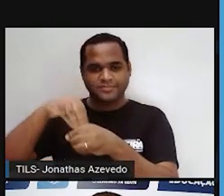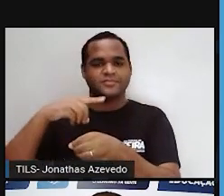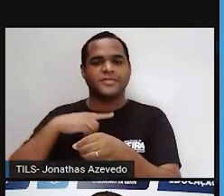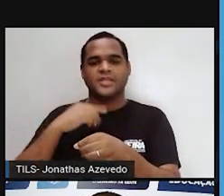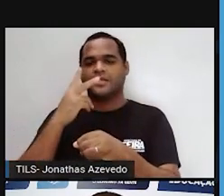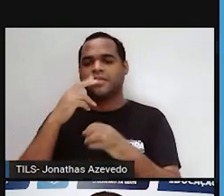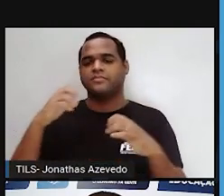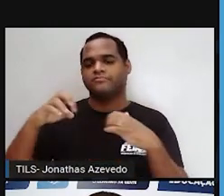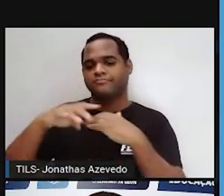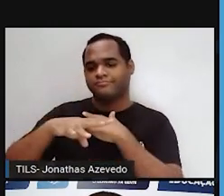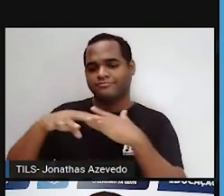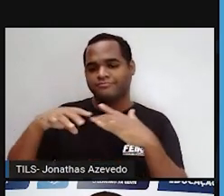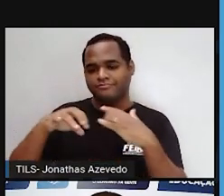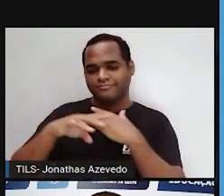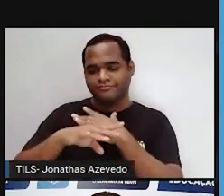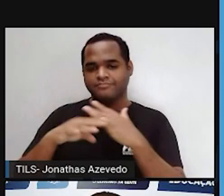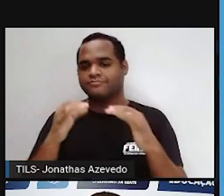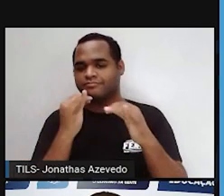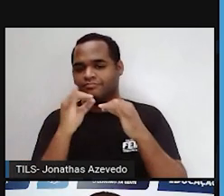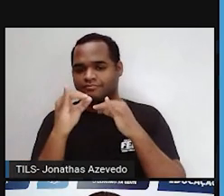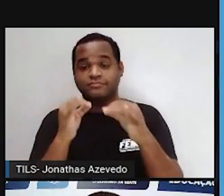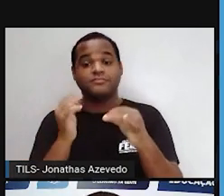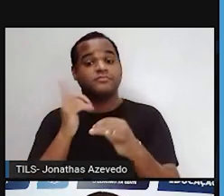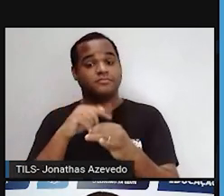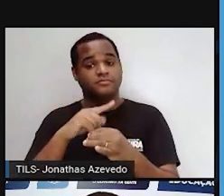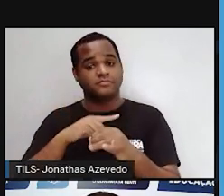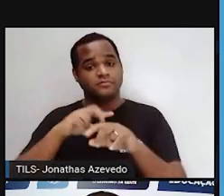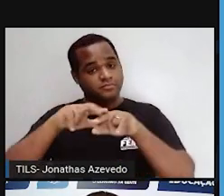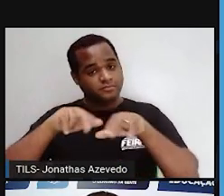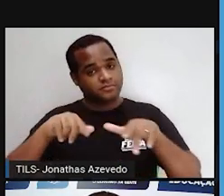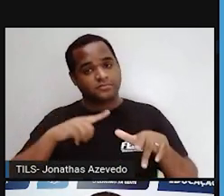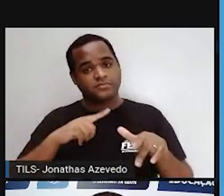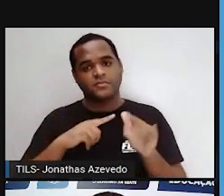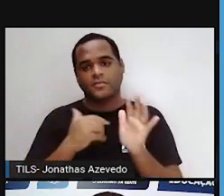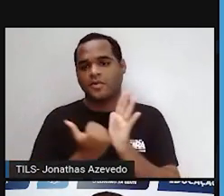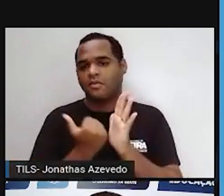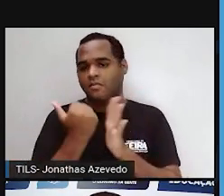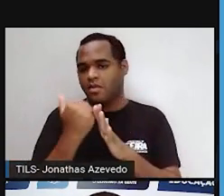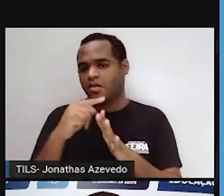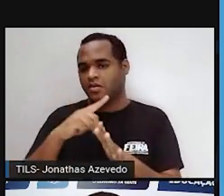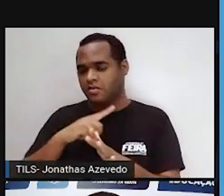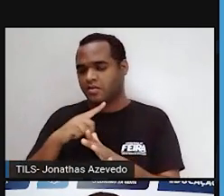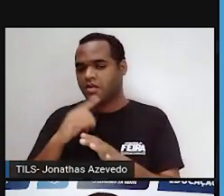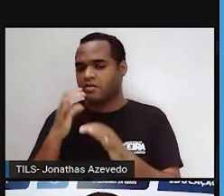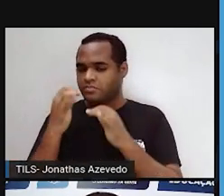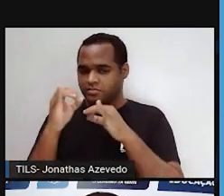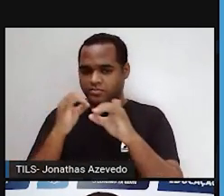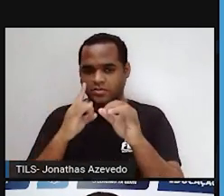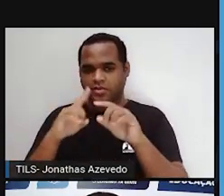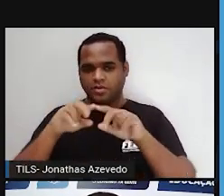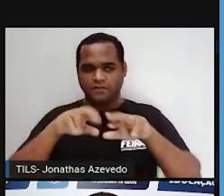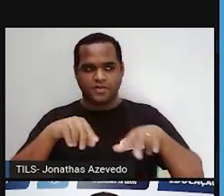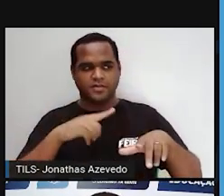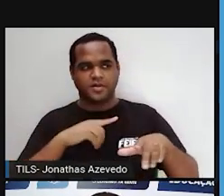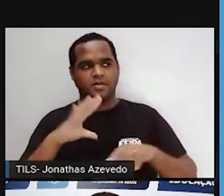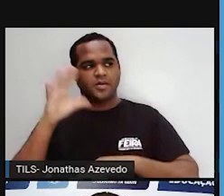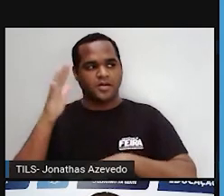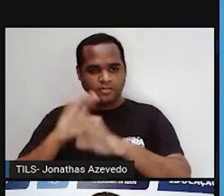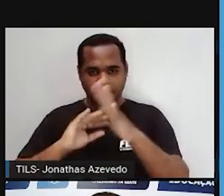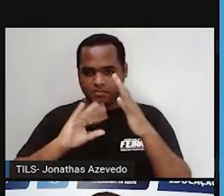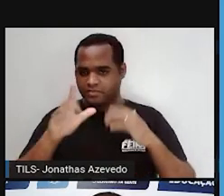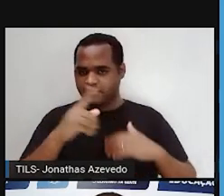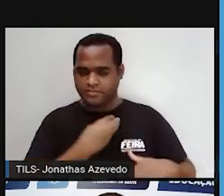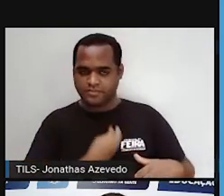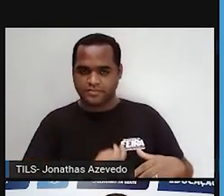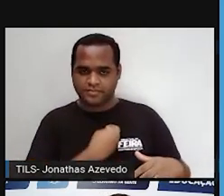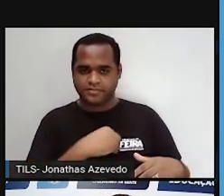fluxo de matéria e energia. E a maioria desses casos de fluxo de matéria e energia que ocorrem nos ecossistemas se dão pelo que